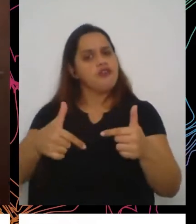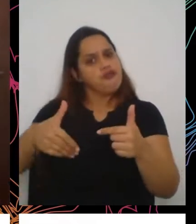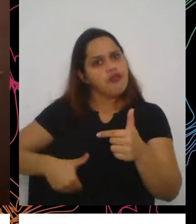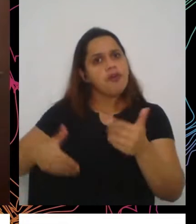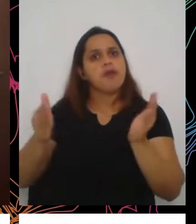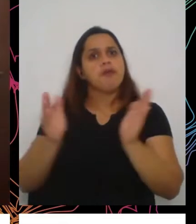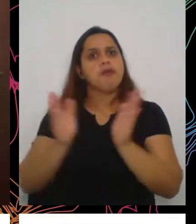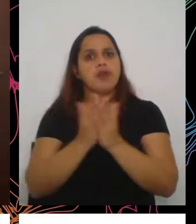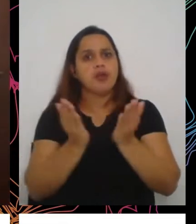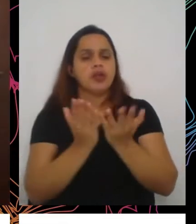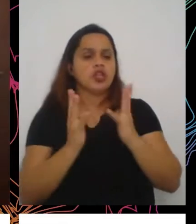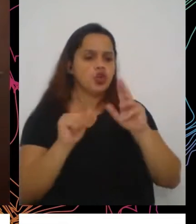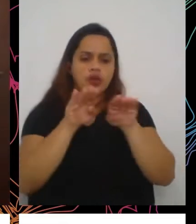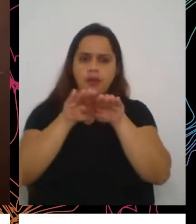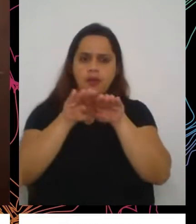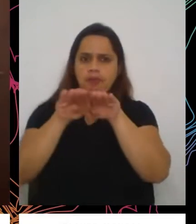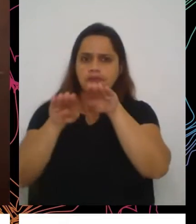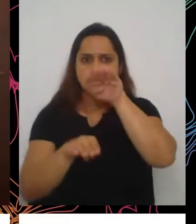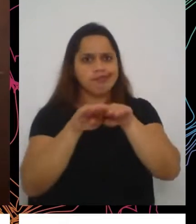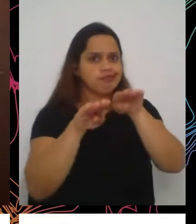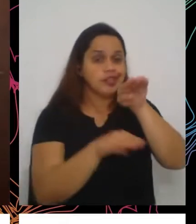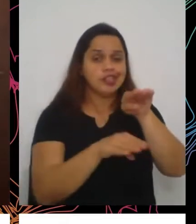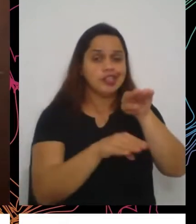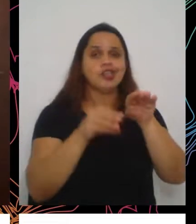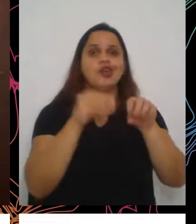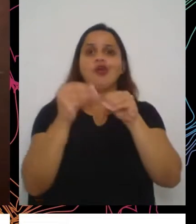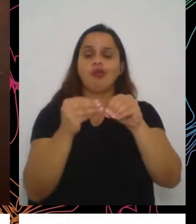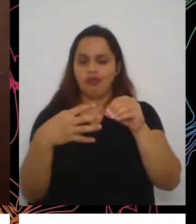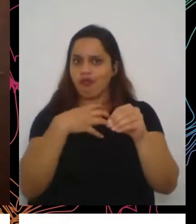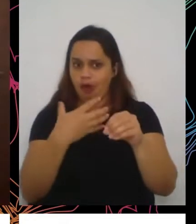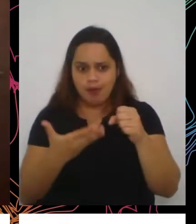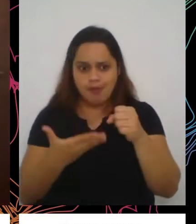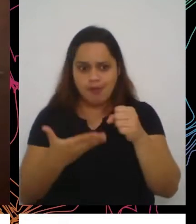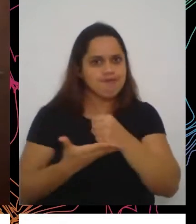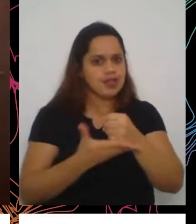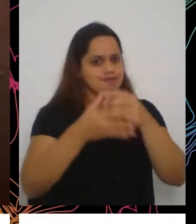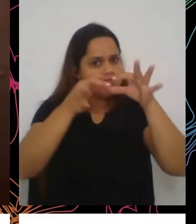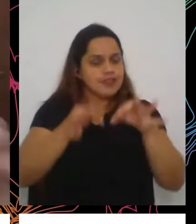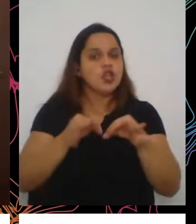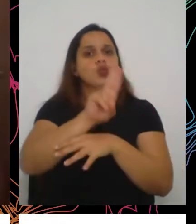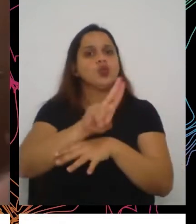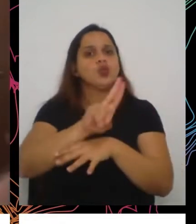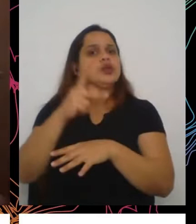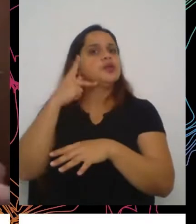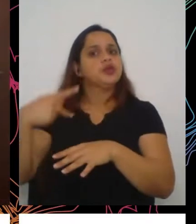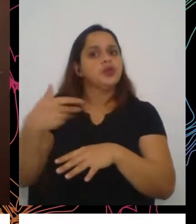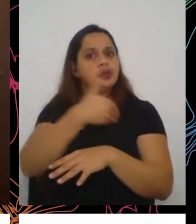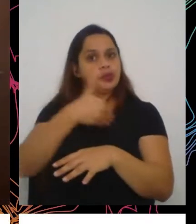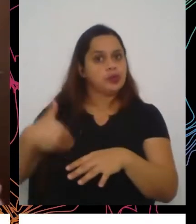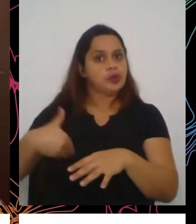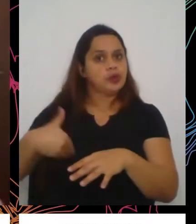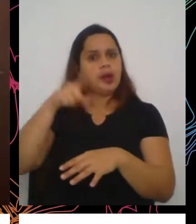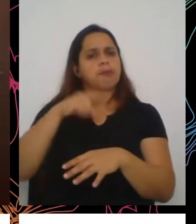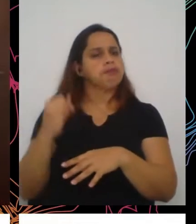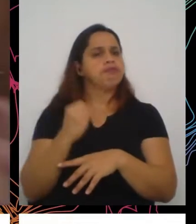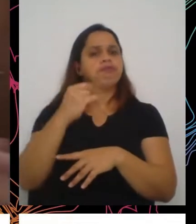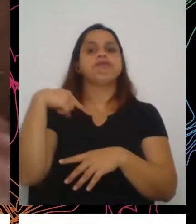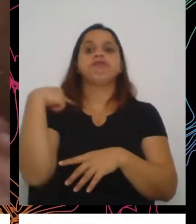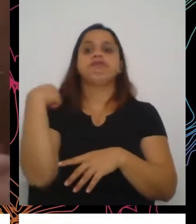desigualdades de forma estrutural com políticas públicas. Então, é fundamental que a gente possa estar